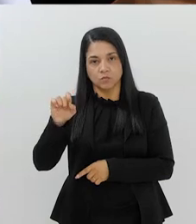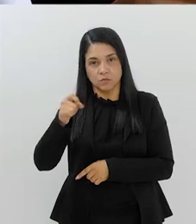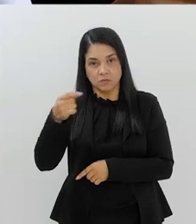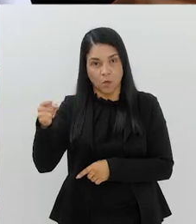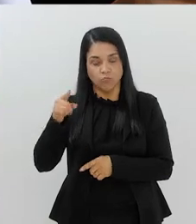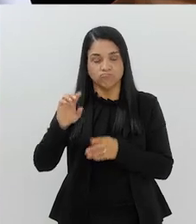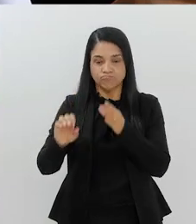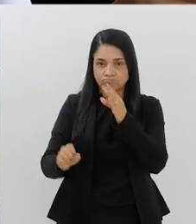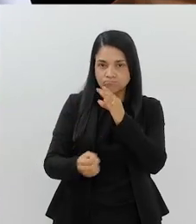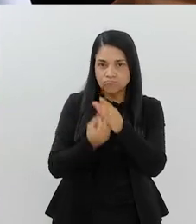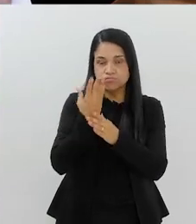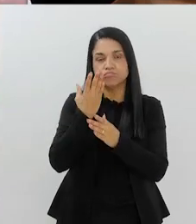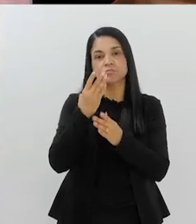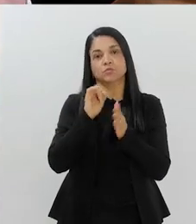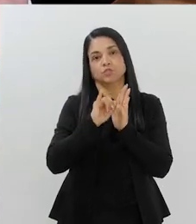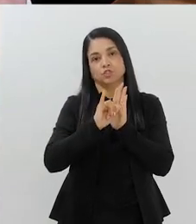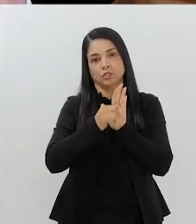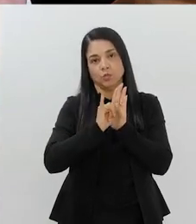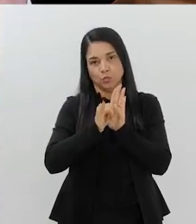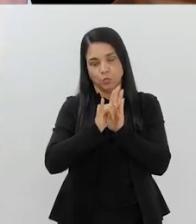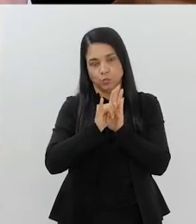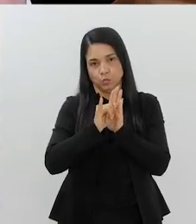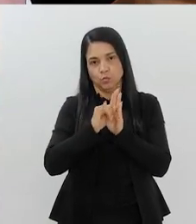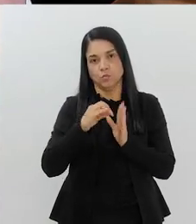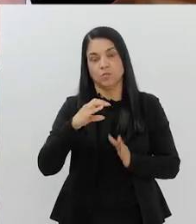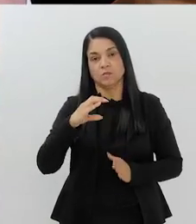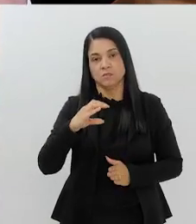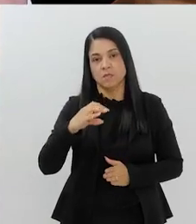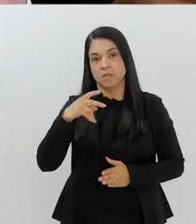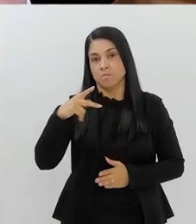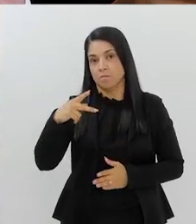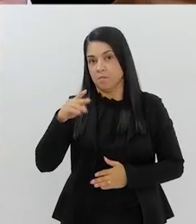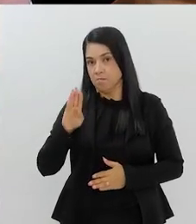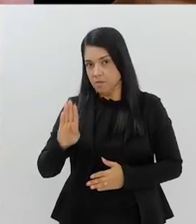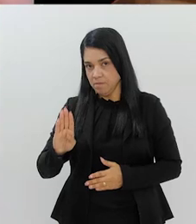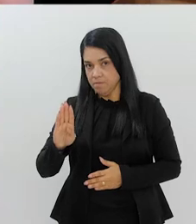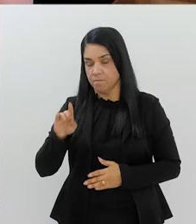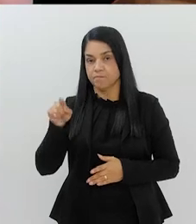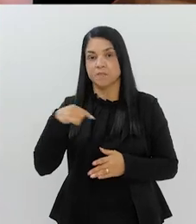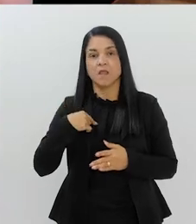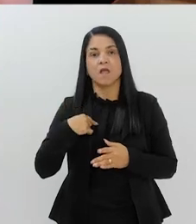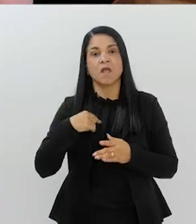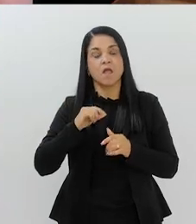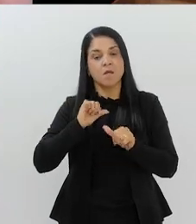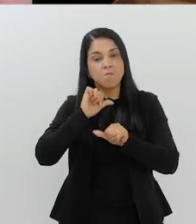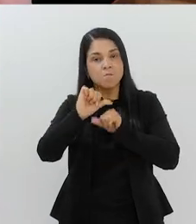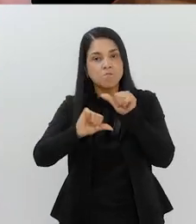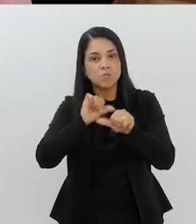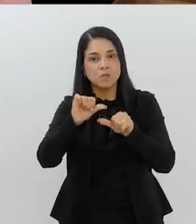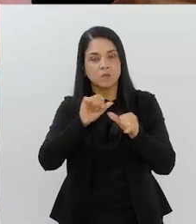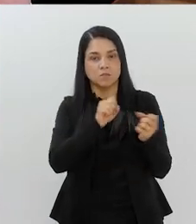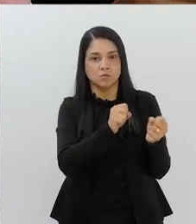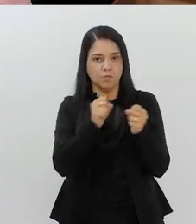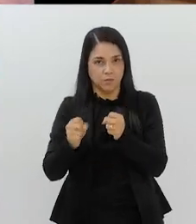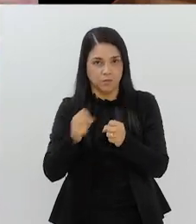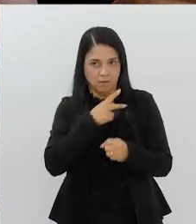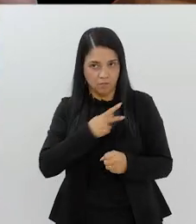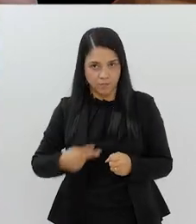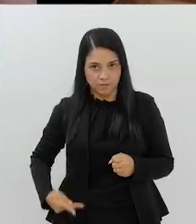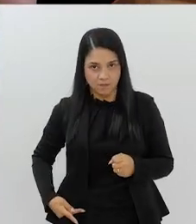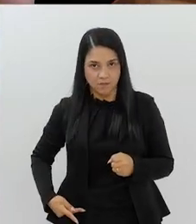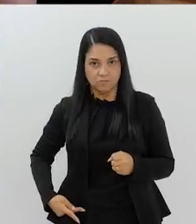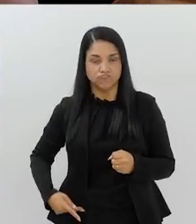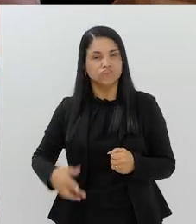o nascimento do CPB. Eu acho que a alternância de poder é salutar. Eu